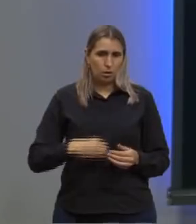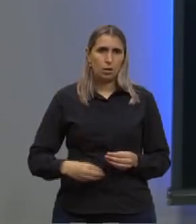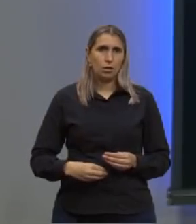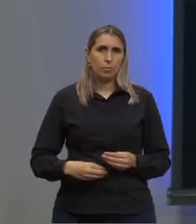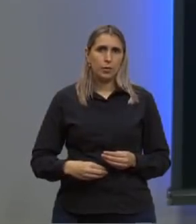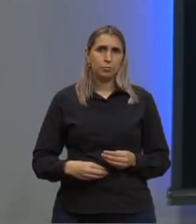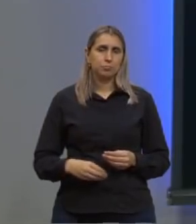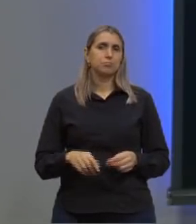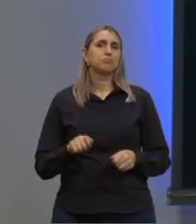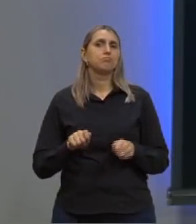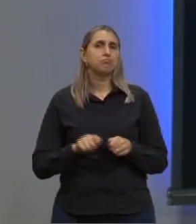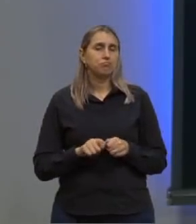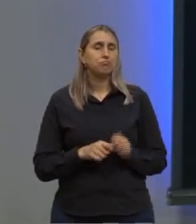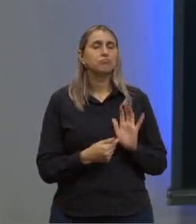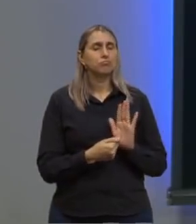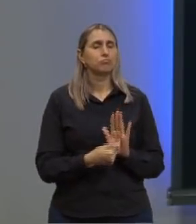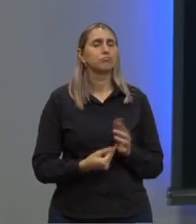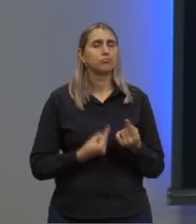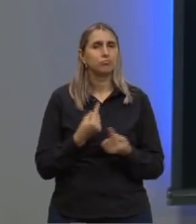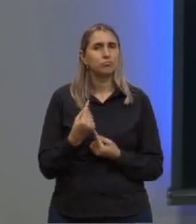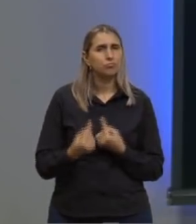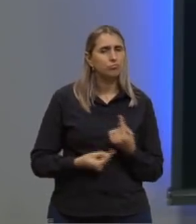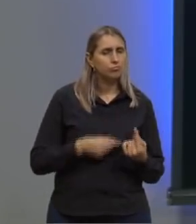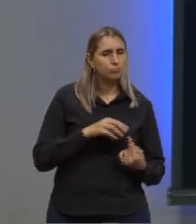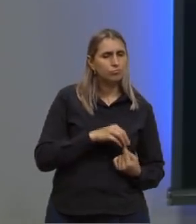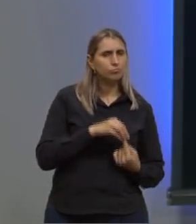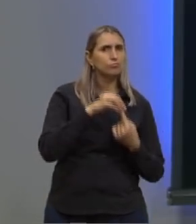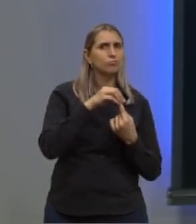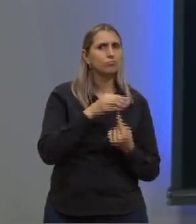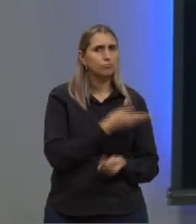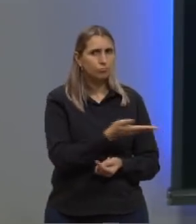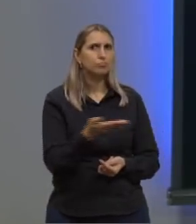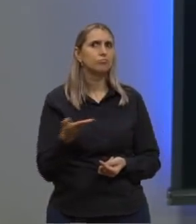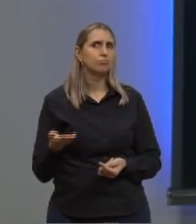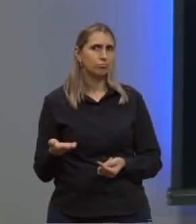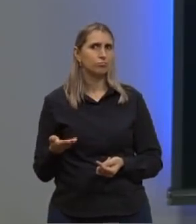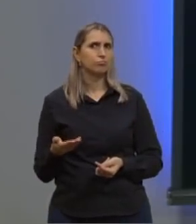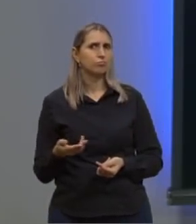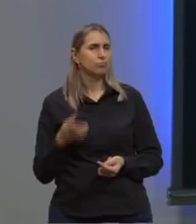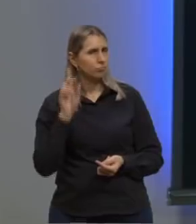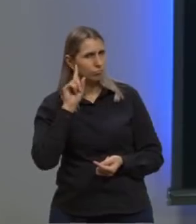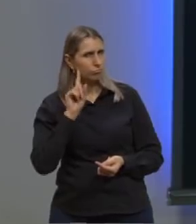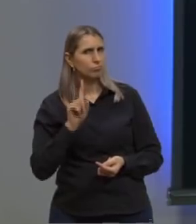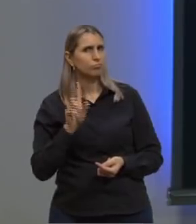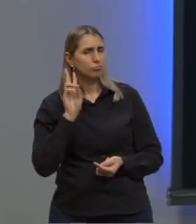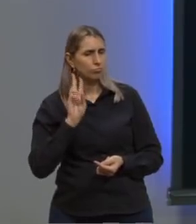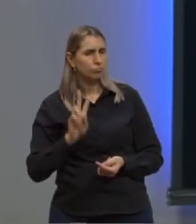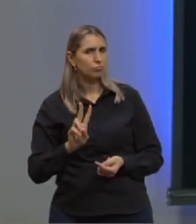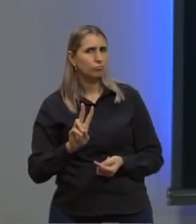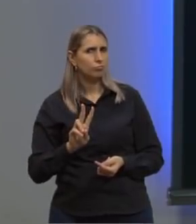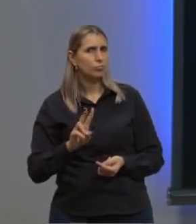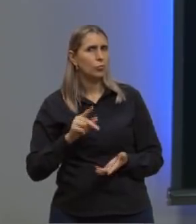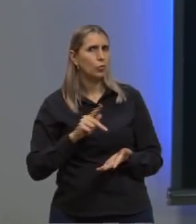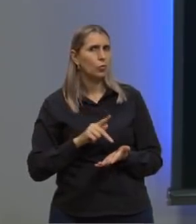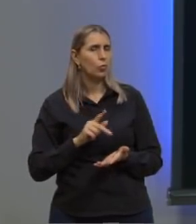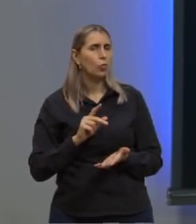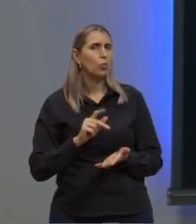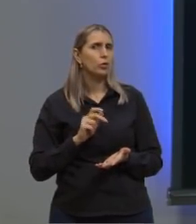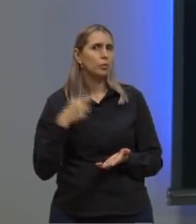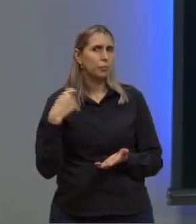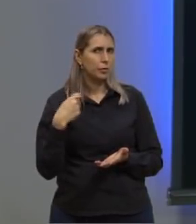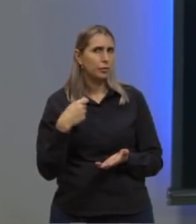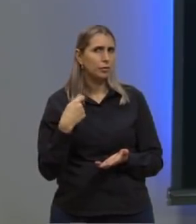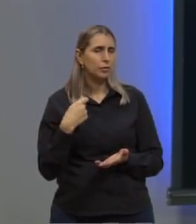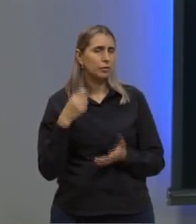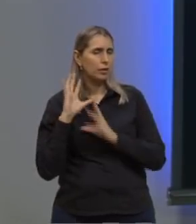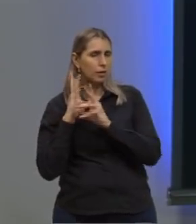a gente vai, eu vou trazer algumas, as principais para vocês só ficar ali com o realmente o necessário nessa